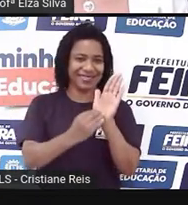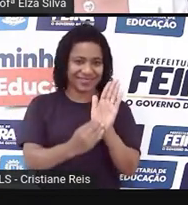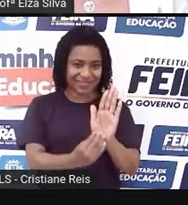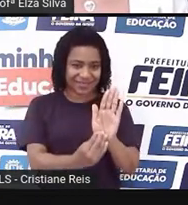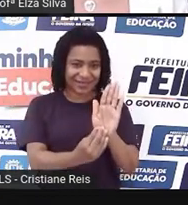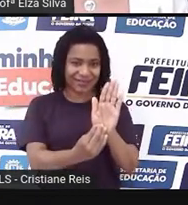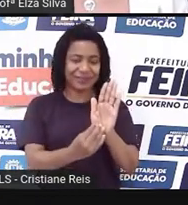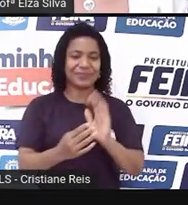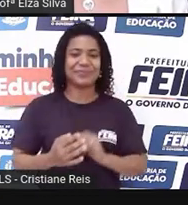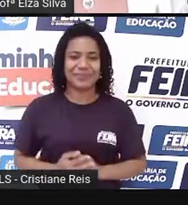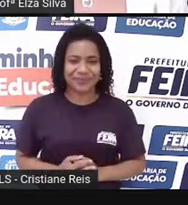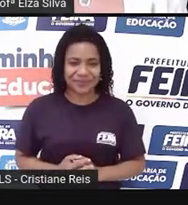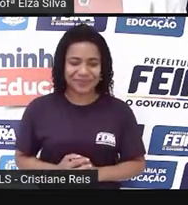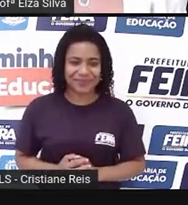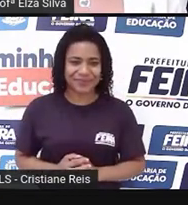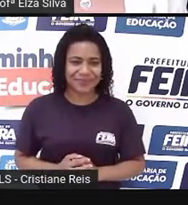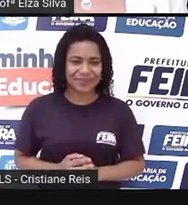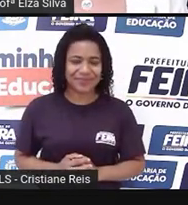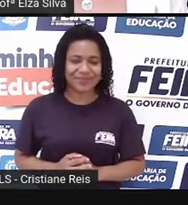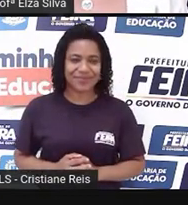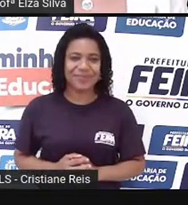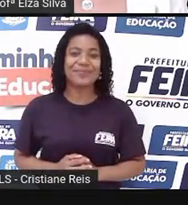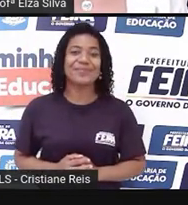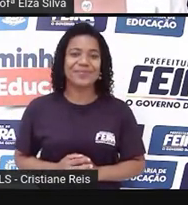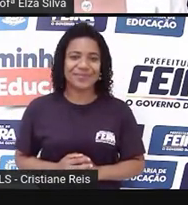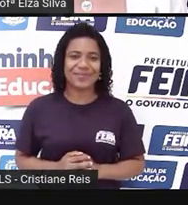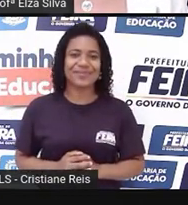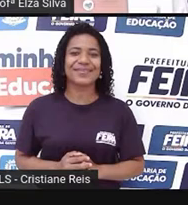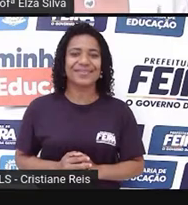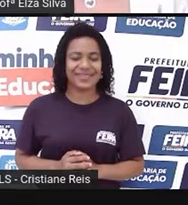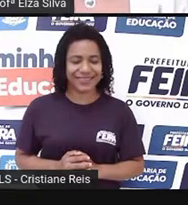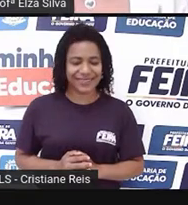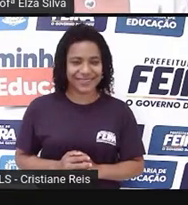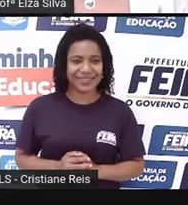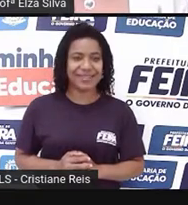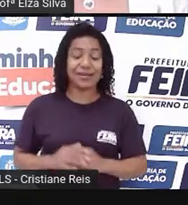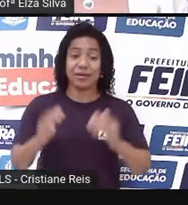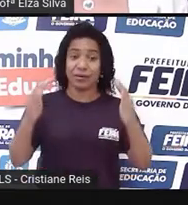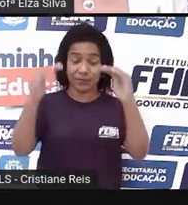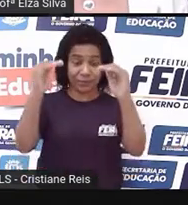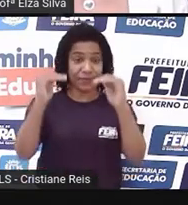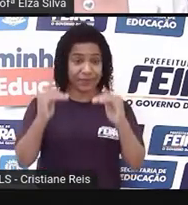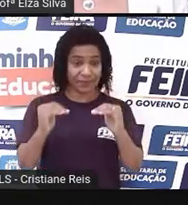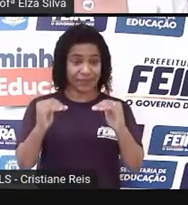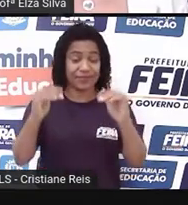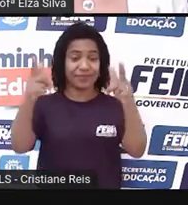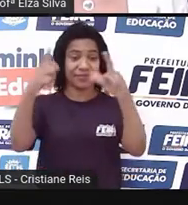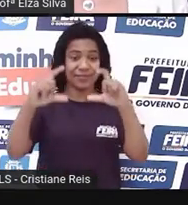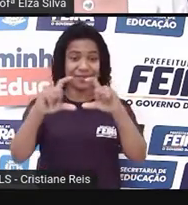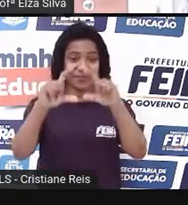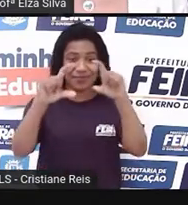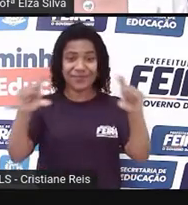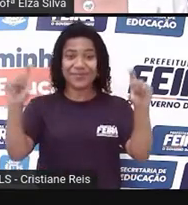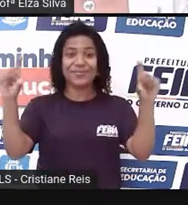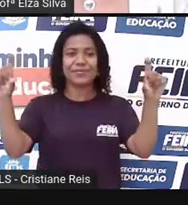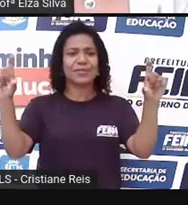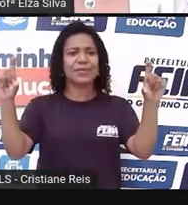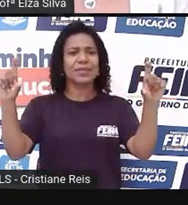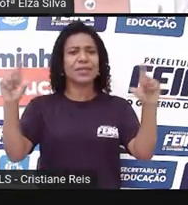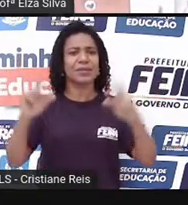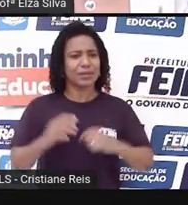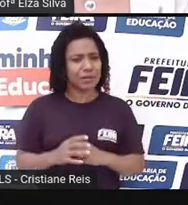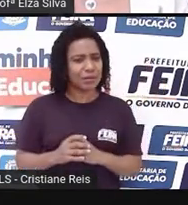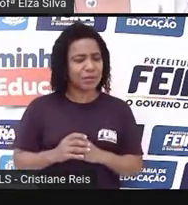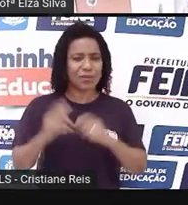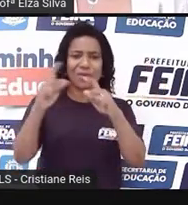ou do seu professor da escola onde você estuda. Ok? Abaixo do cabeçalho tem o tema. E